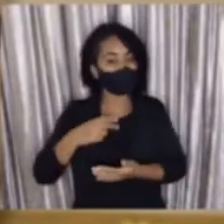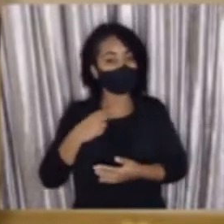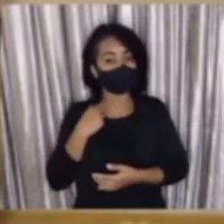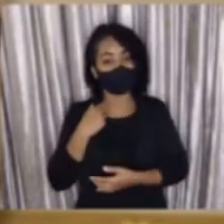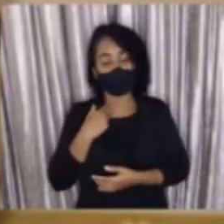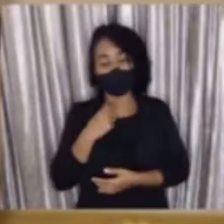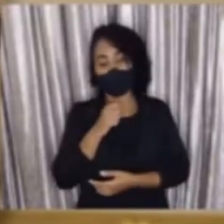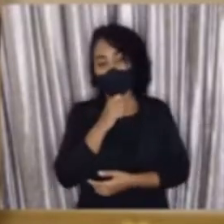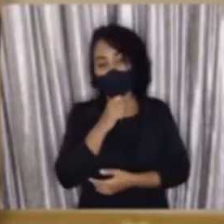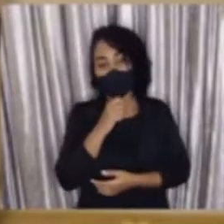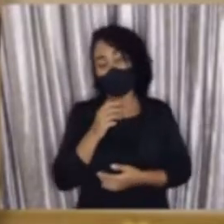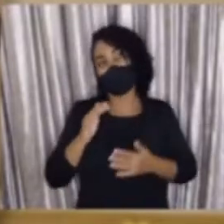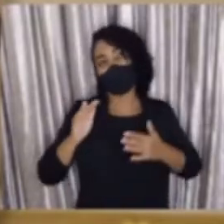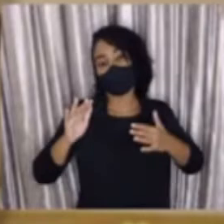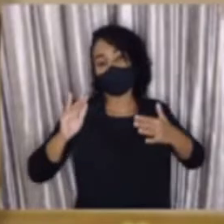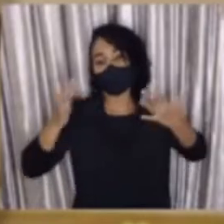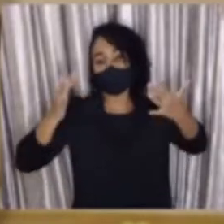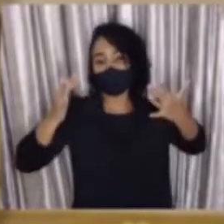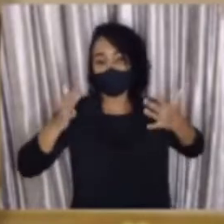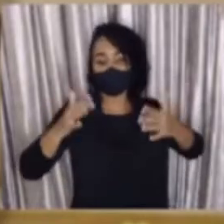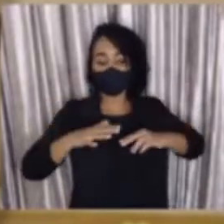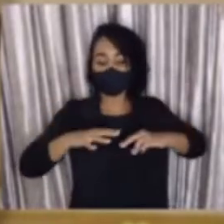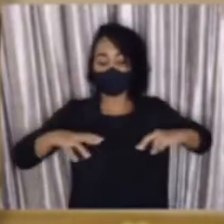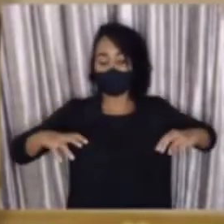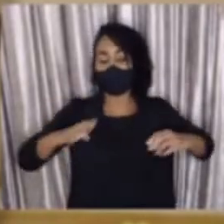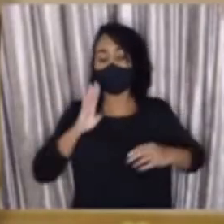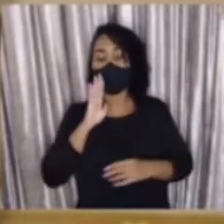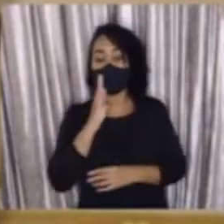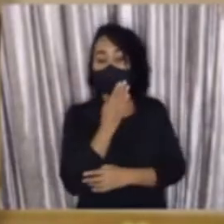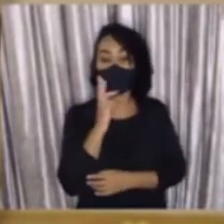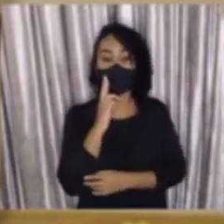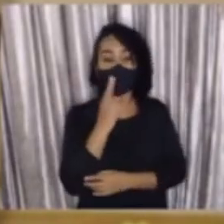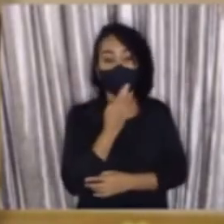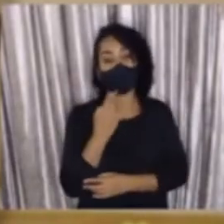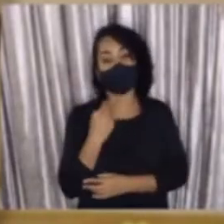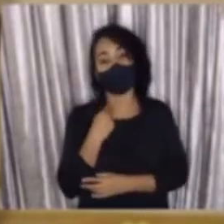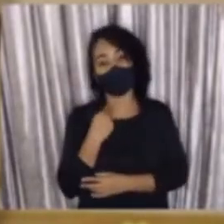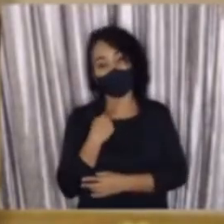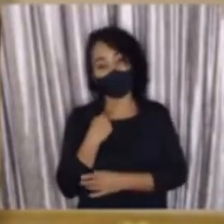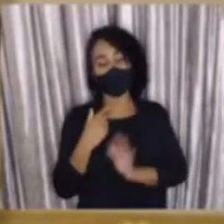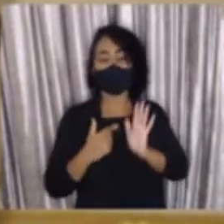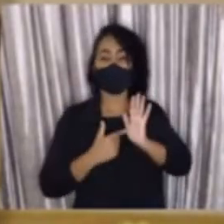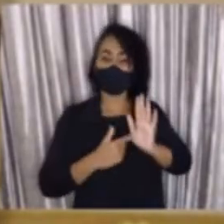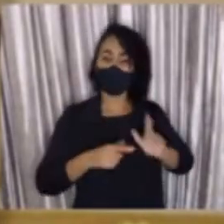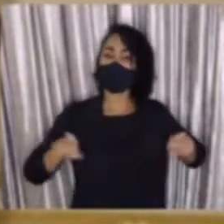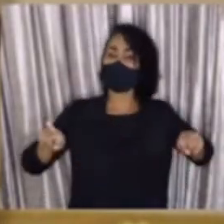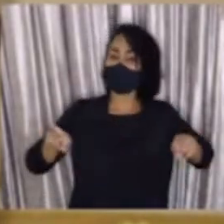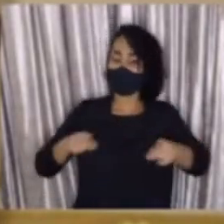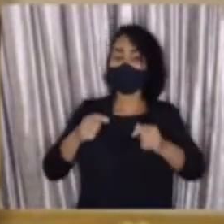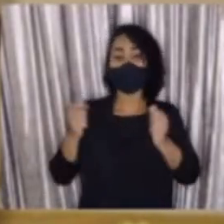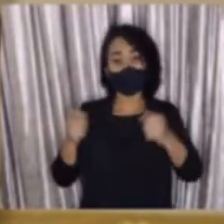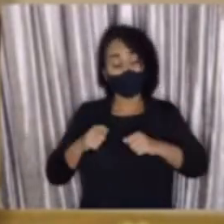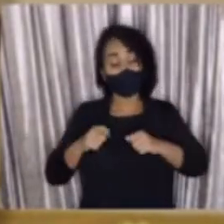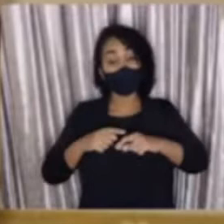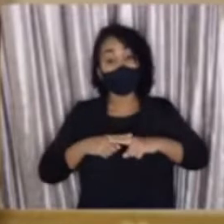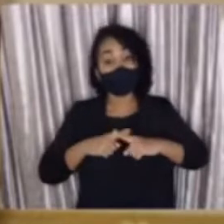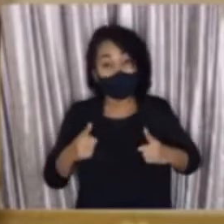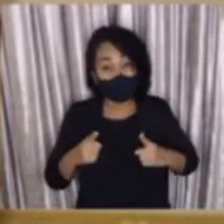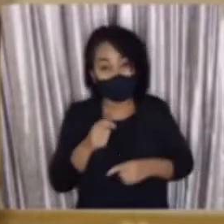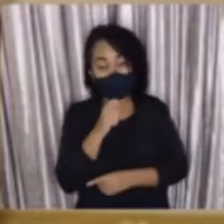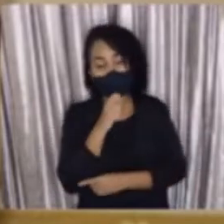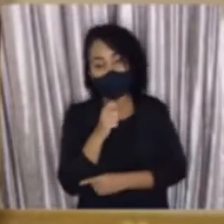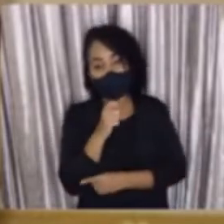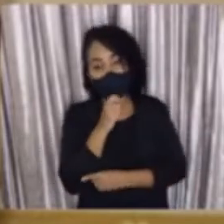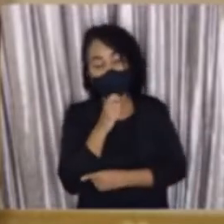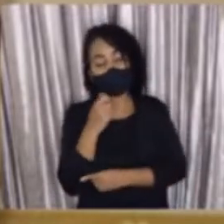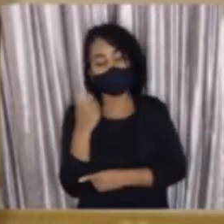não está liberada, seja em shows, em casas de recepções, em bares e restaurantes. A apresentação musical é permitida, mas